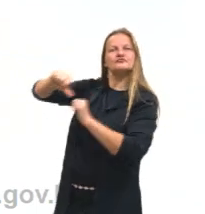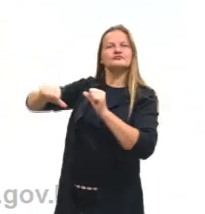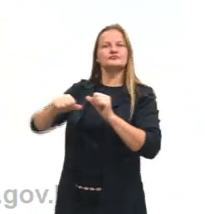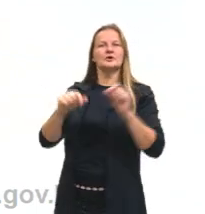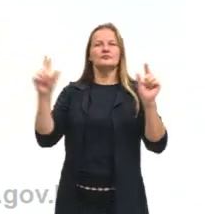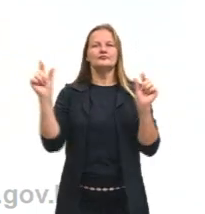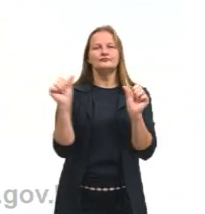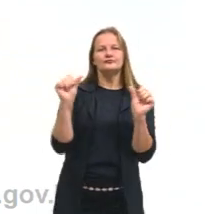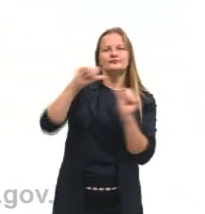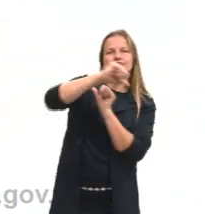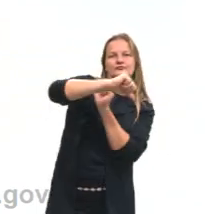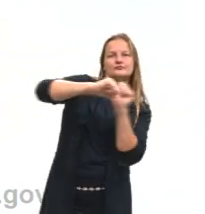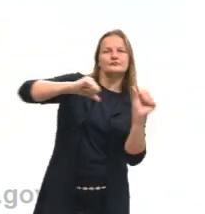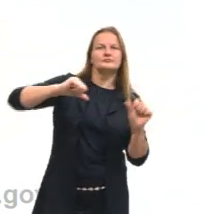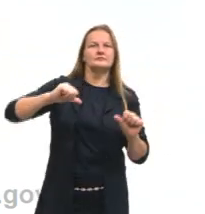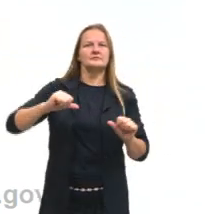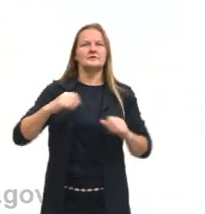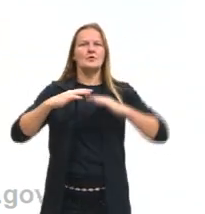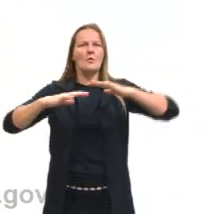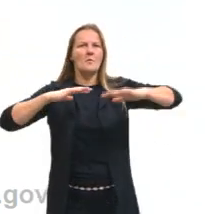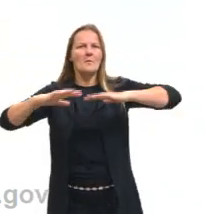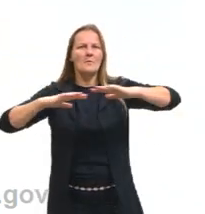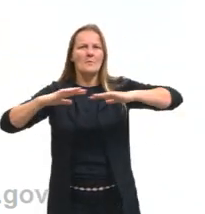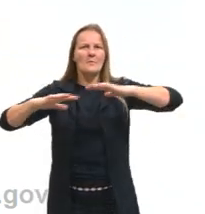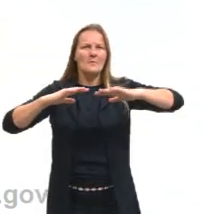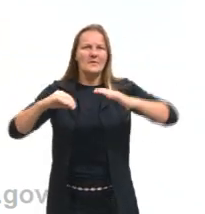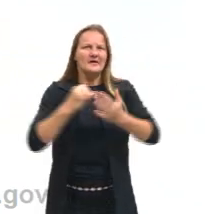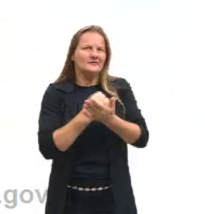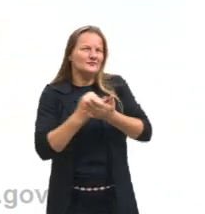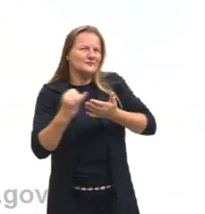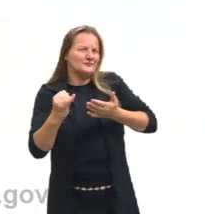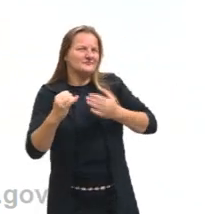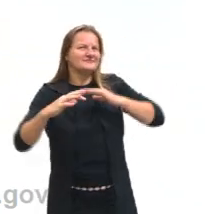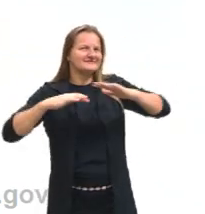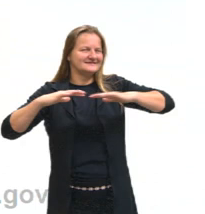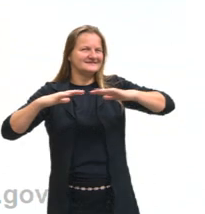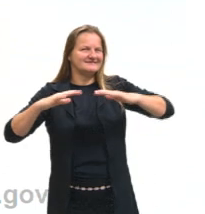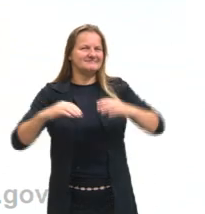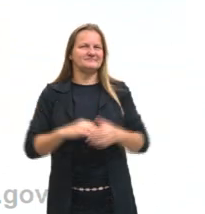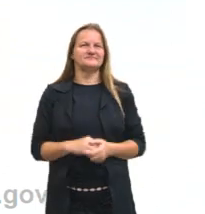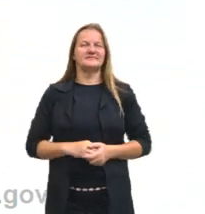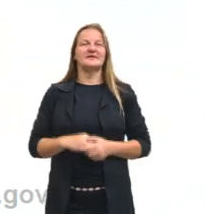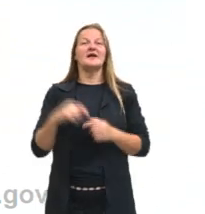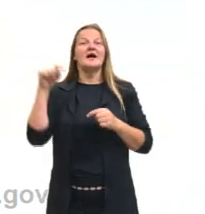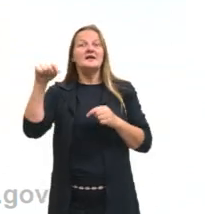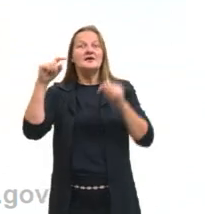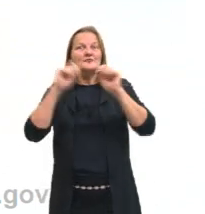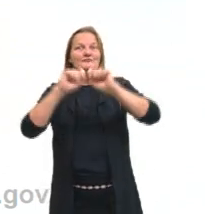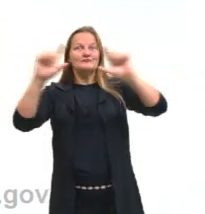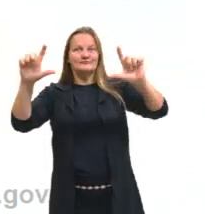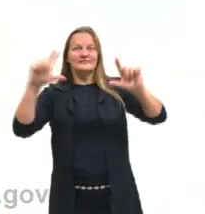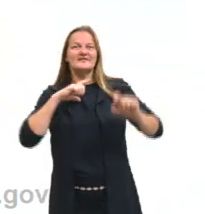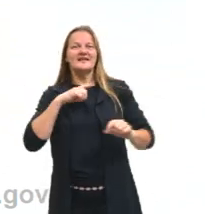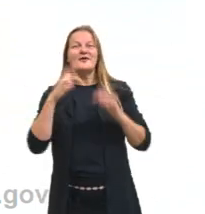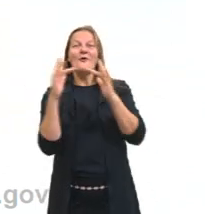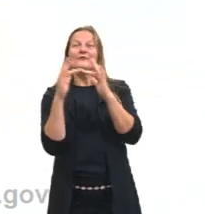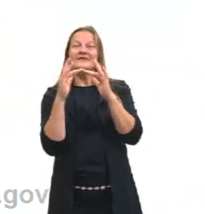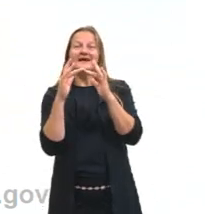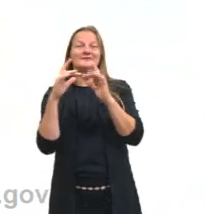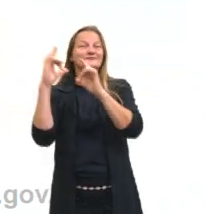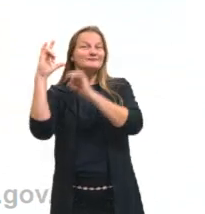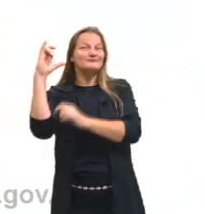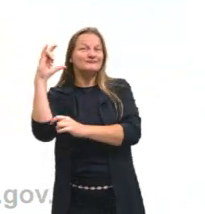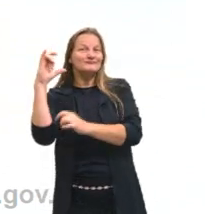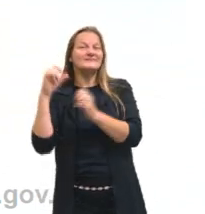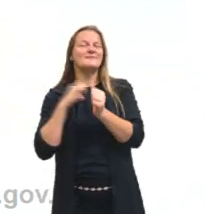Lembrando que aqui no nosso primeiro slide tem os meus contatos. Se vocês quiserem entrar em contato comigo,